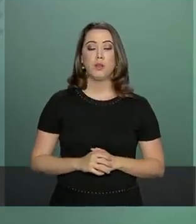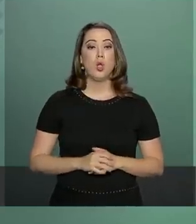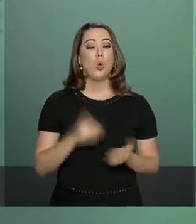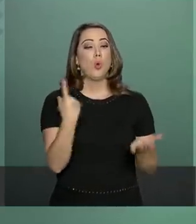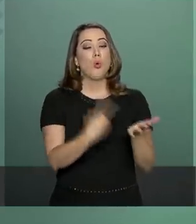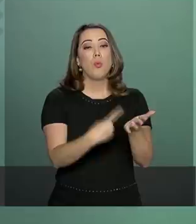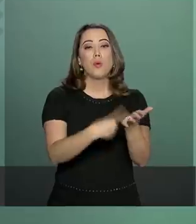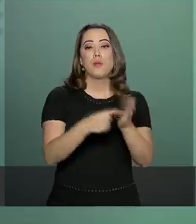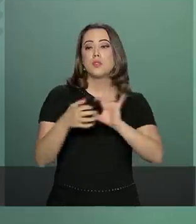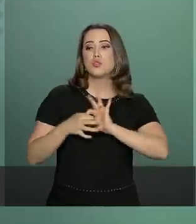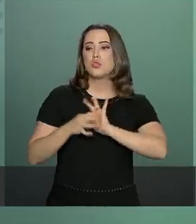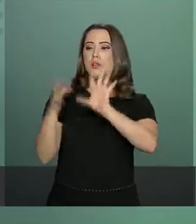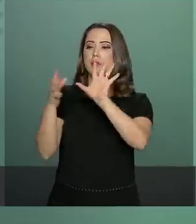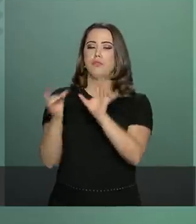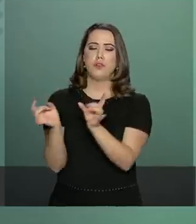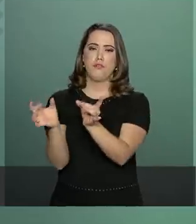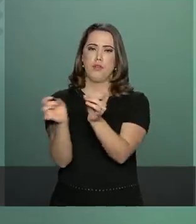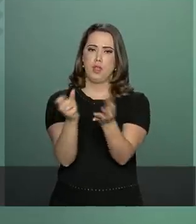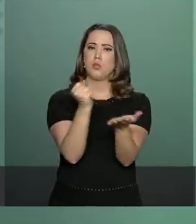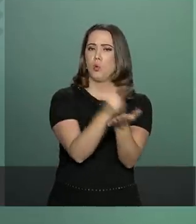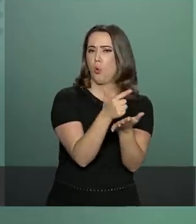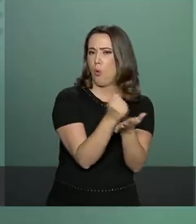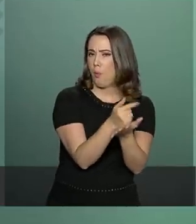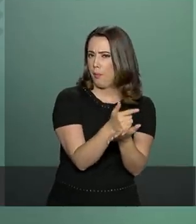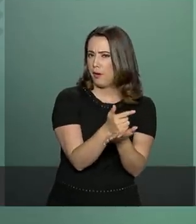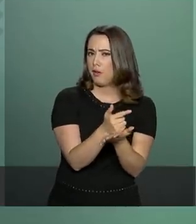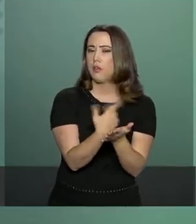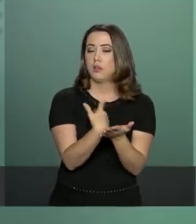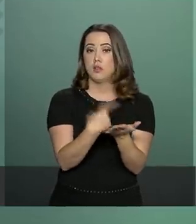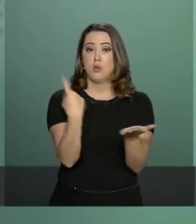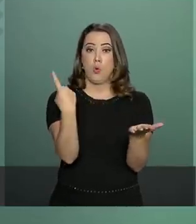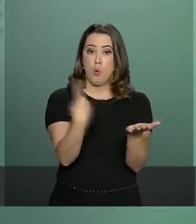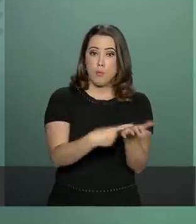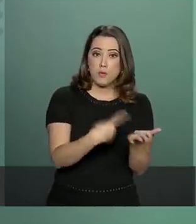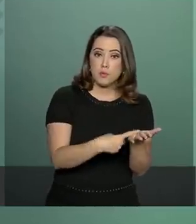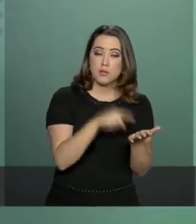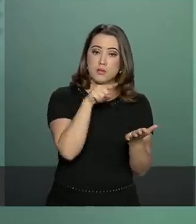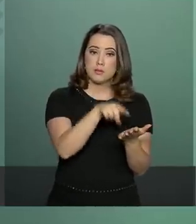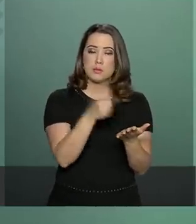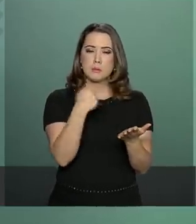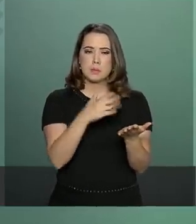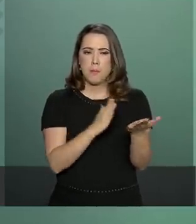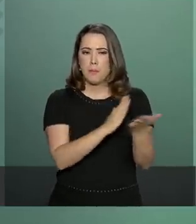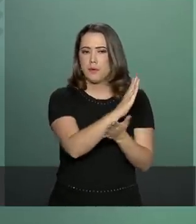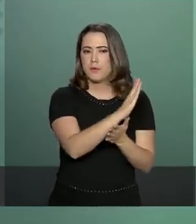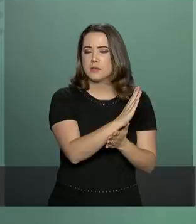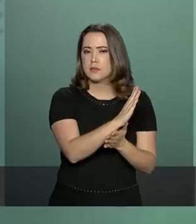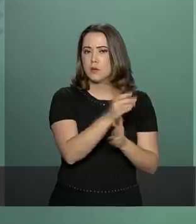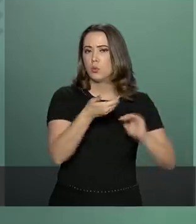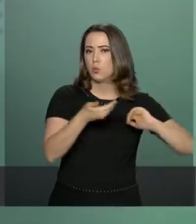comércio a ser submetido aos congressos de ambos os países.